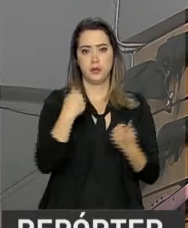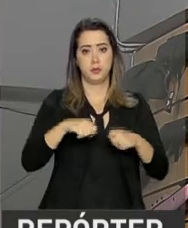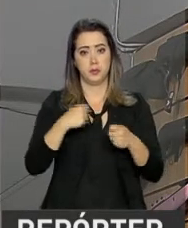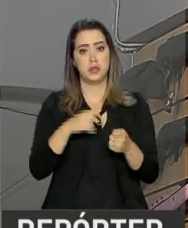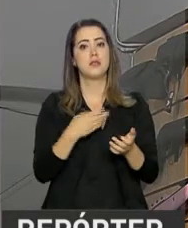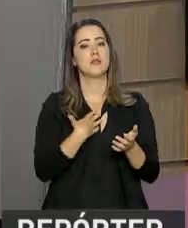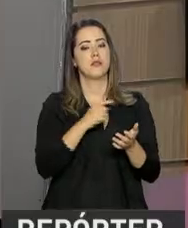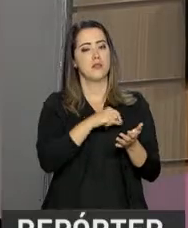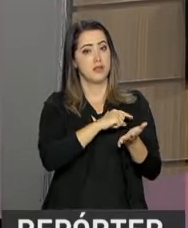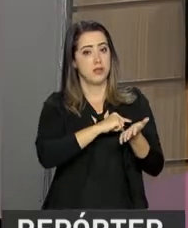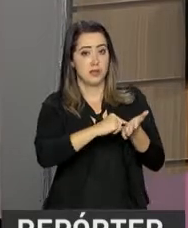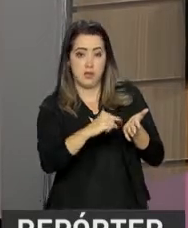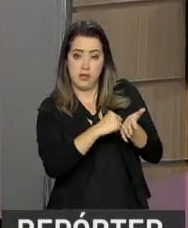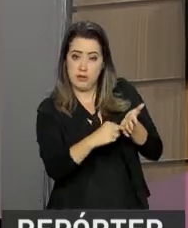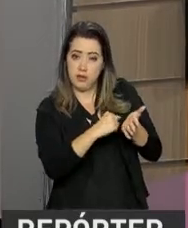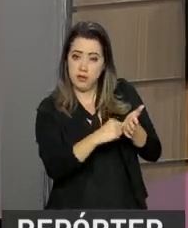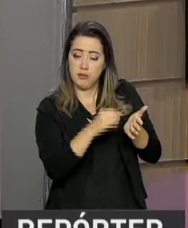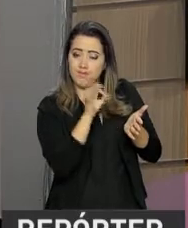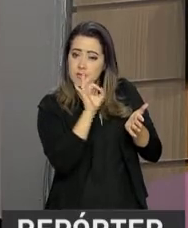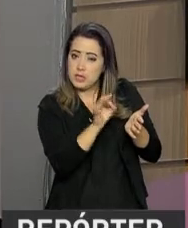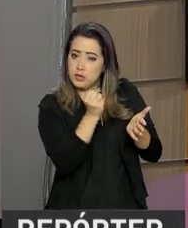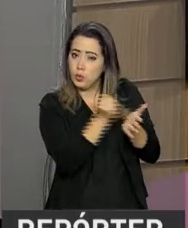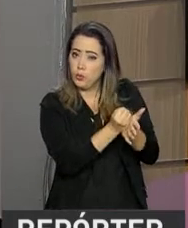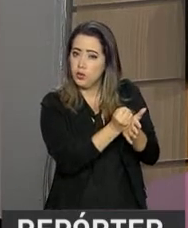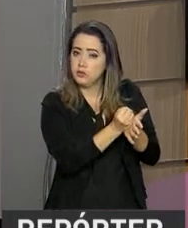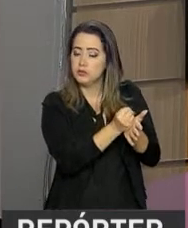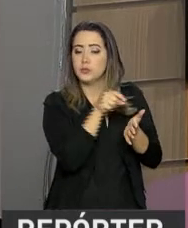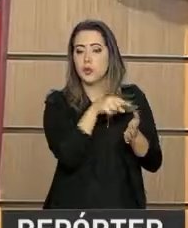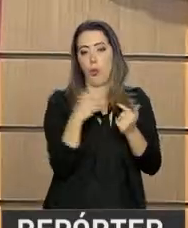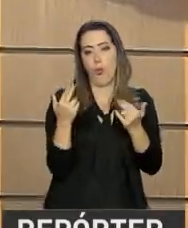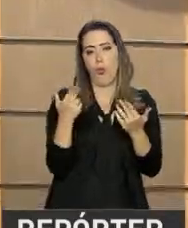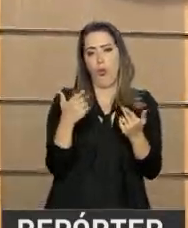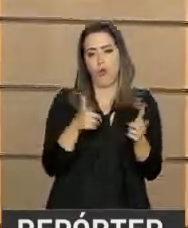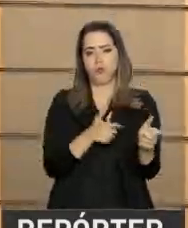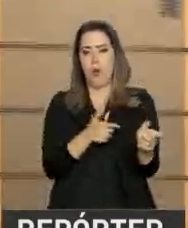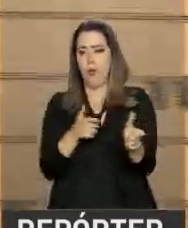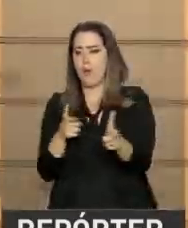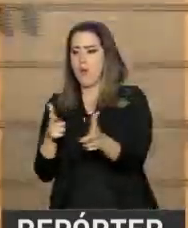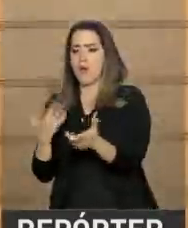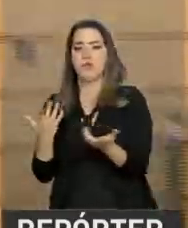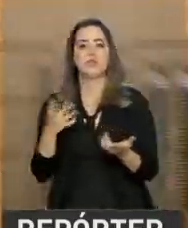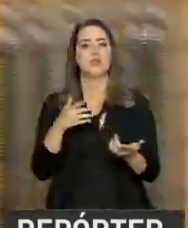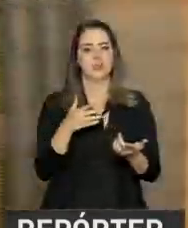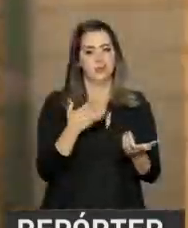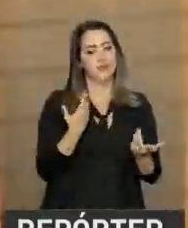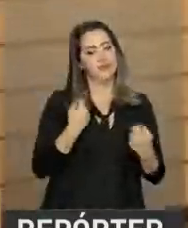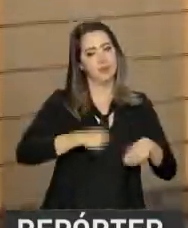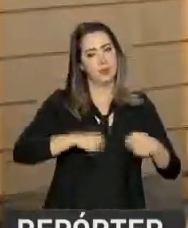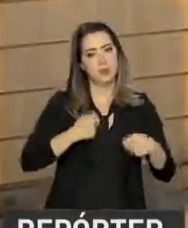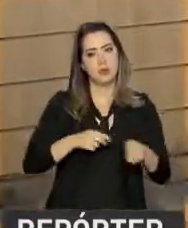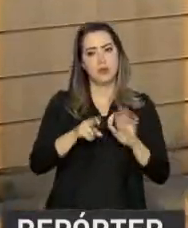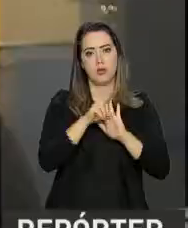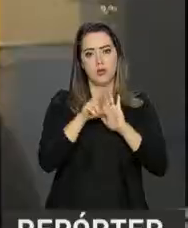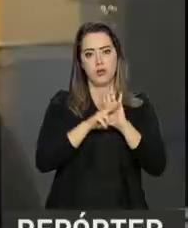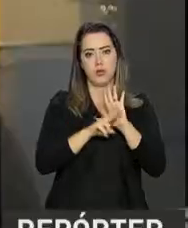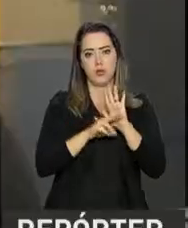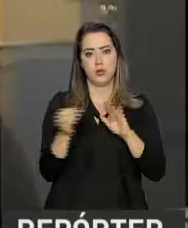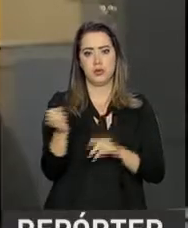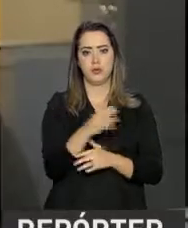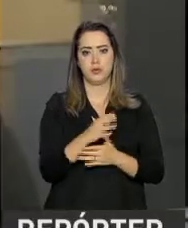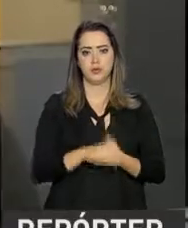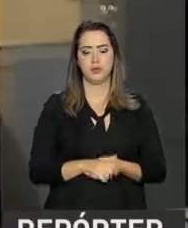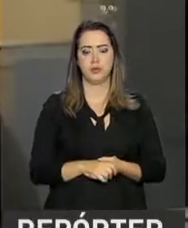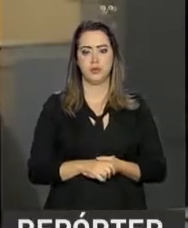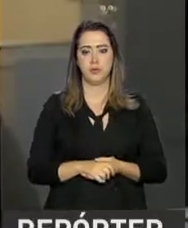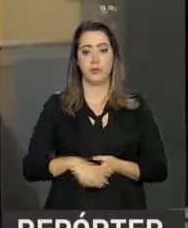registro. Essas armas são muito similares às armas de fogo e, por isso, houve a necessidade da regularização. Essa é a